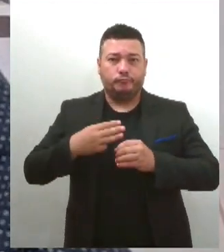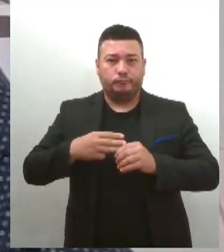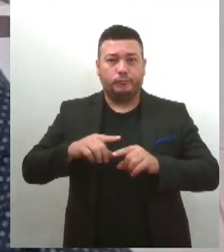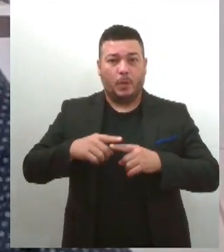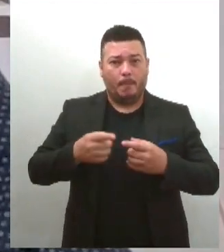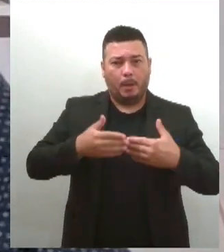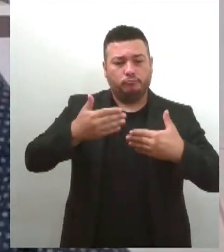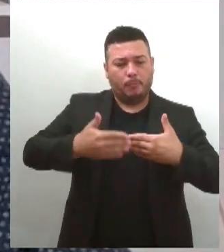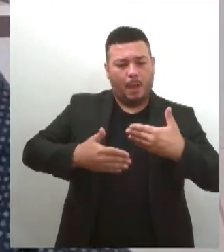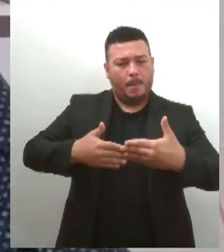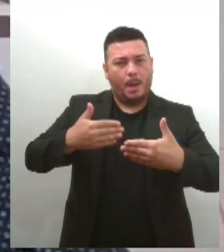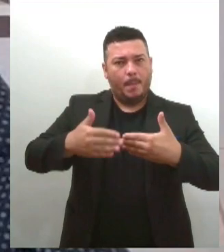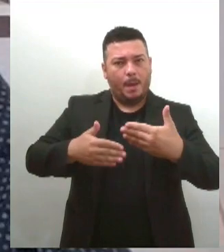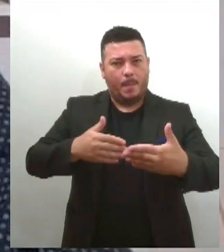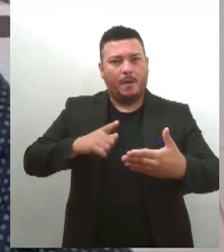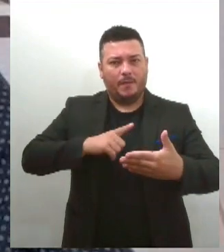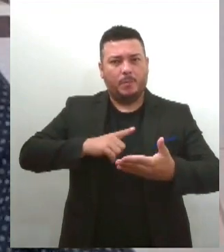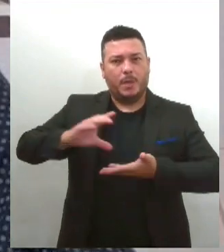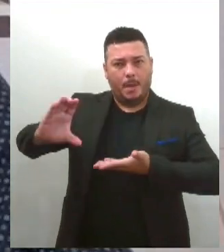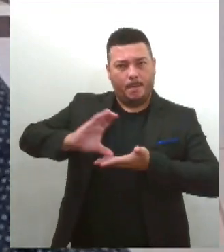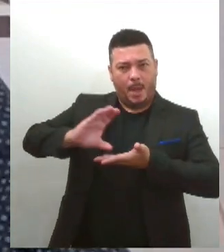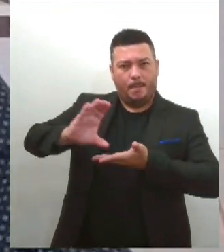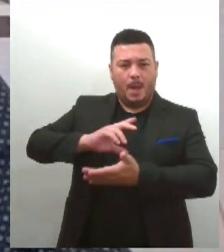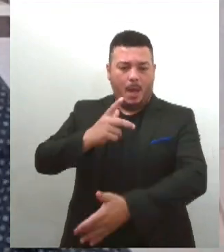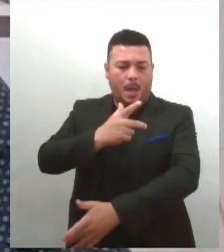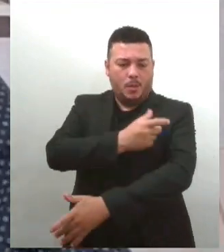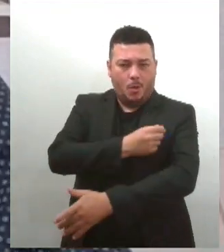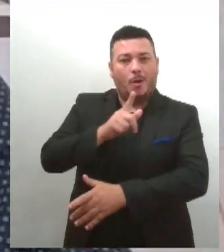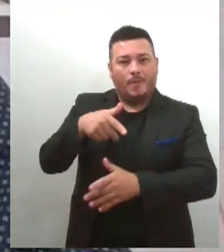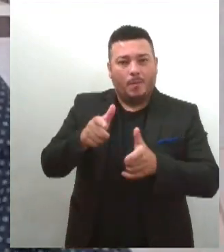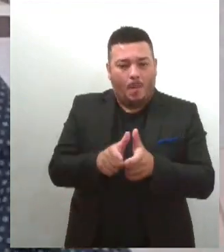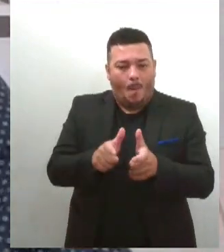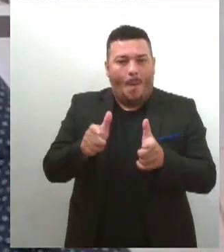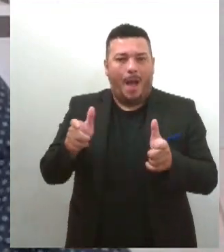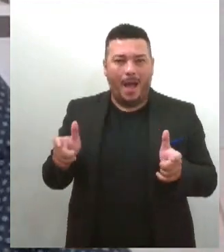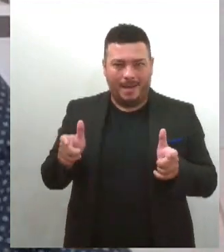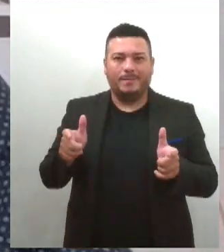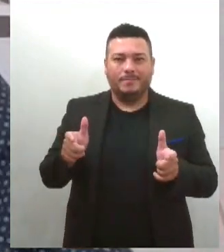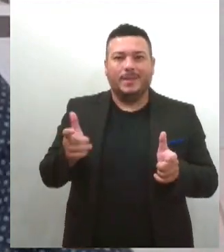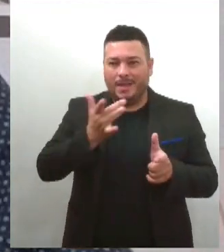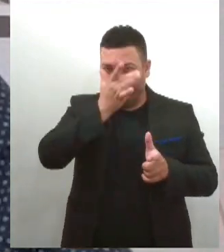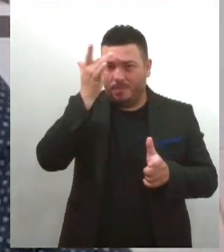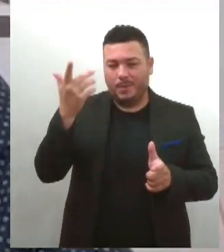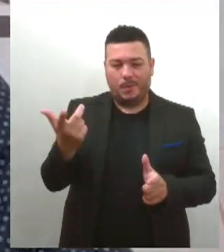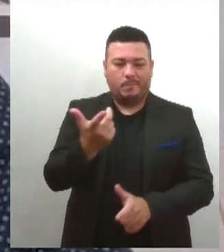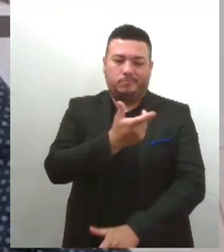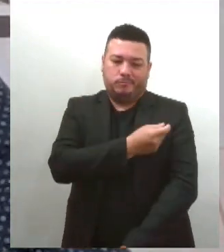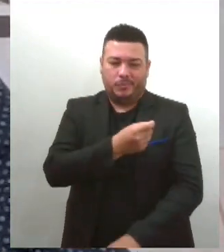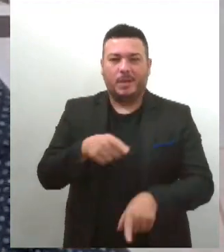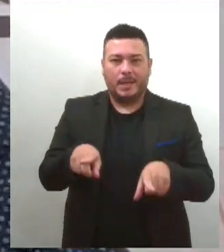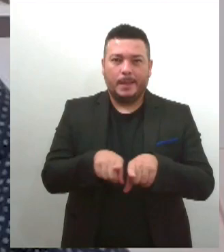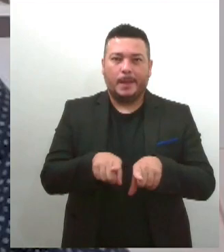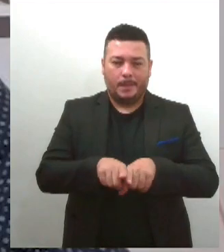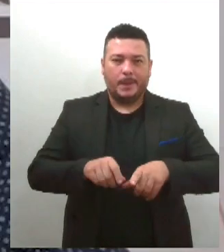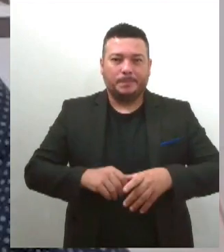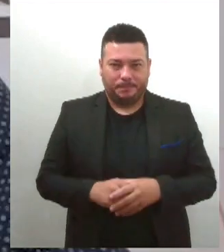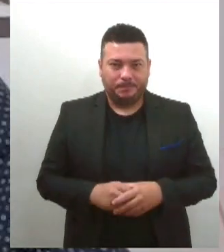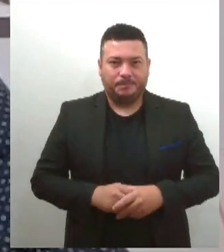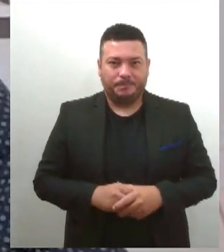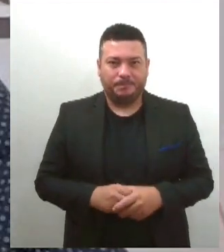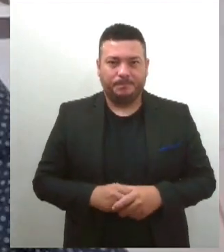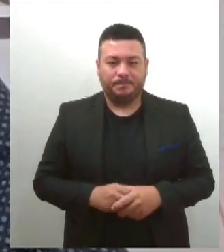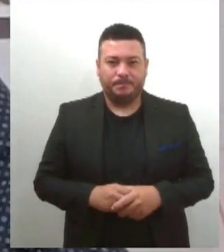receberemos mais doses e aí passaremos a ampliar essa faixa etária e também ampliar o número de municípios